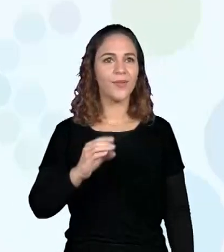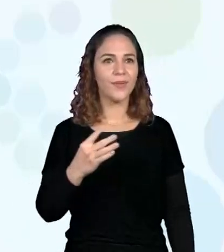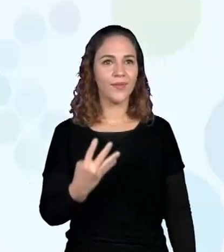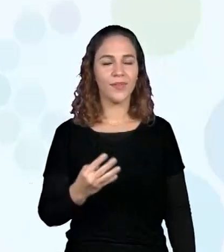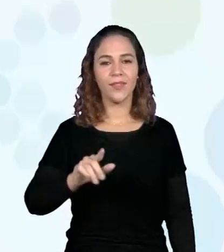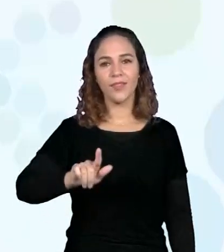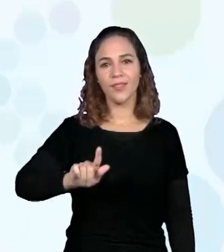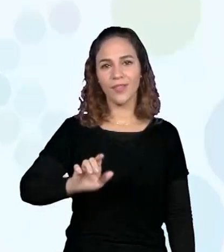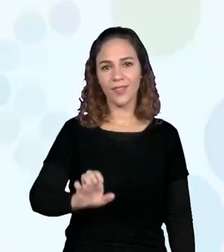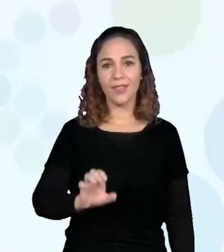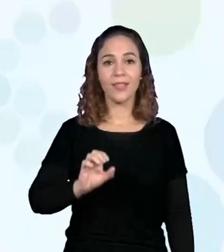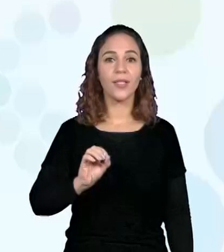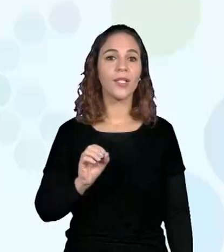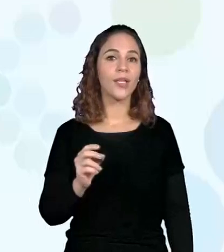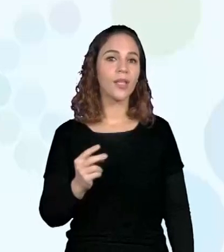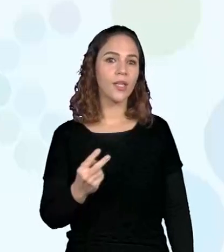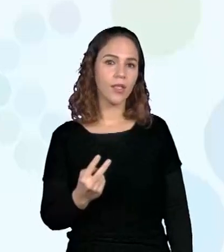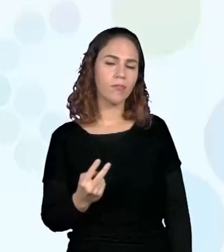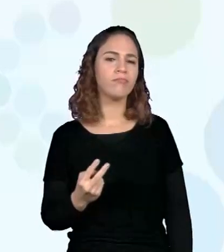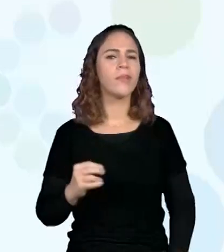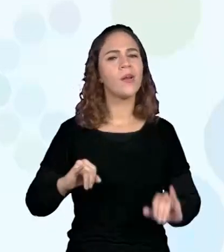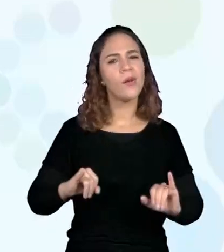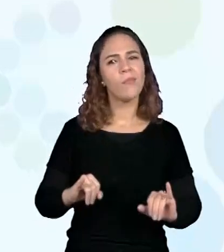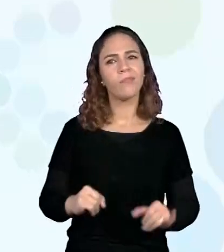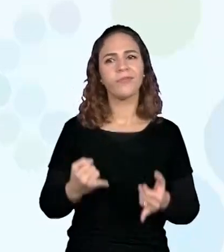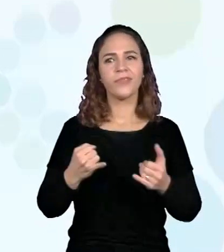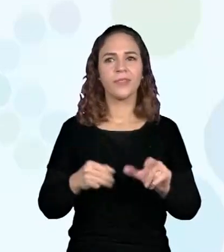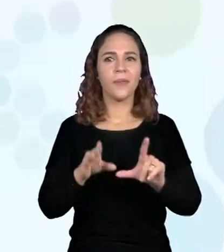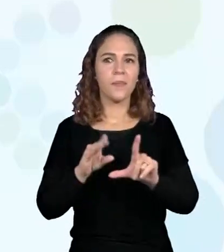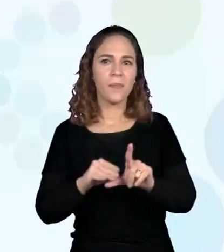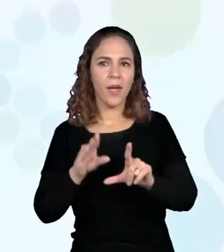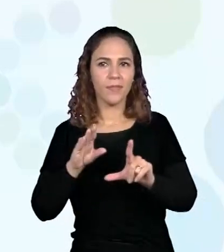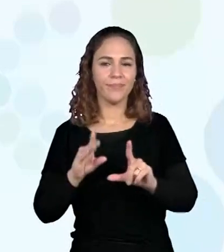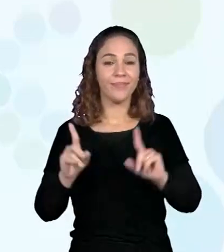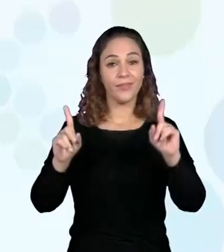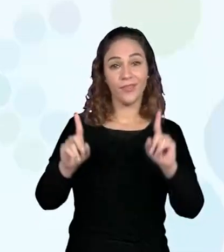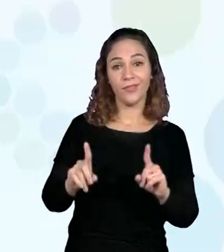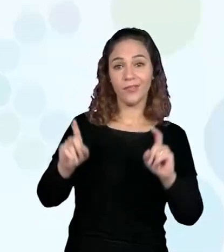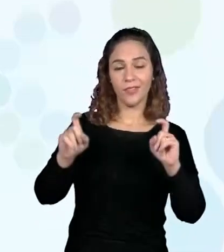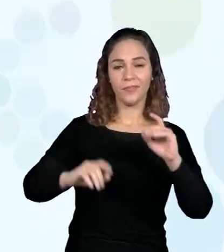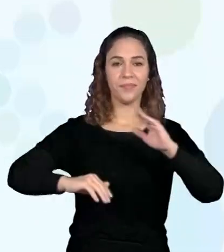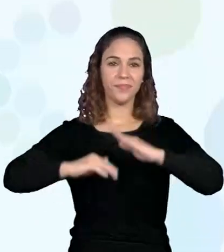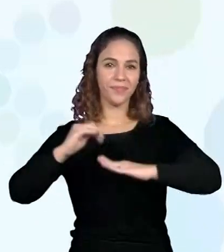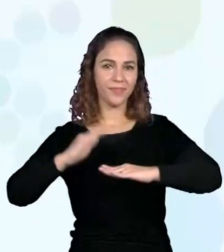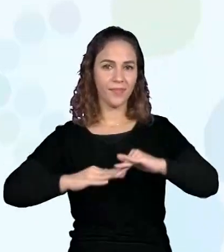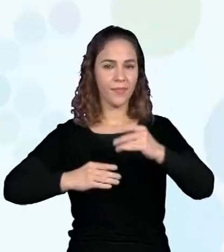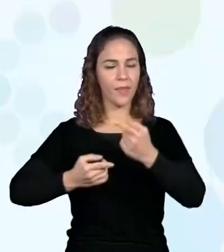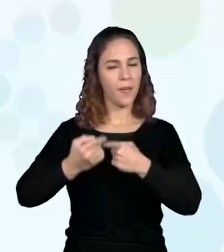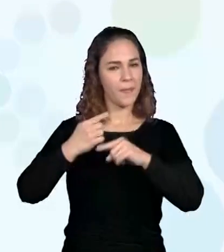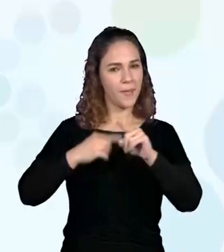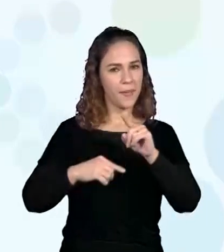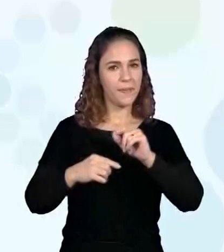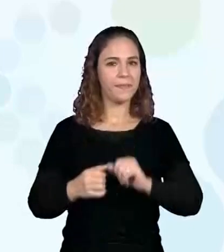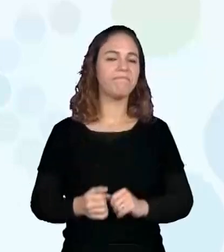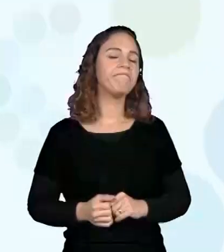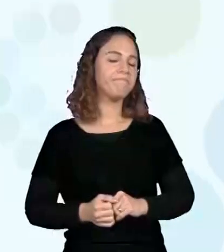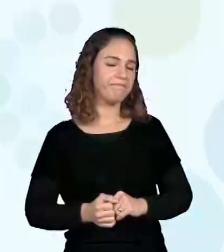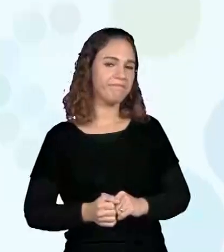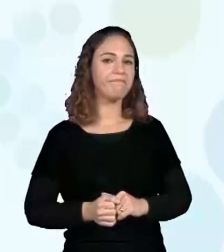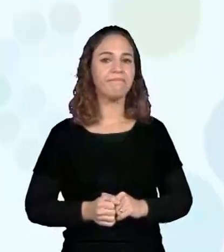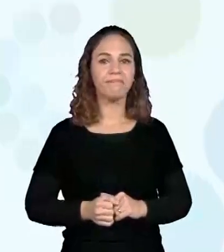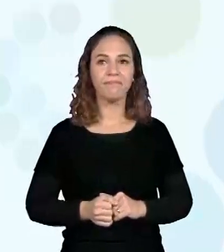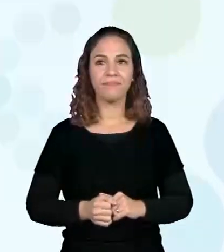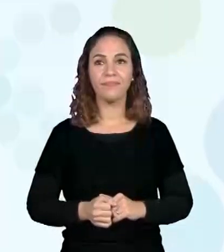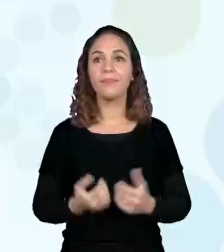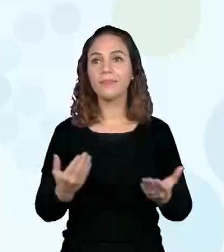EF04GE02. Então, aquele momento de fazer um print, tirar uma foto da habilidade do dia. Muito bem, professor,